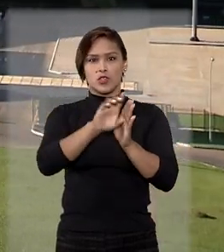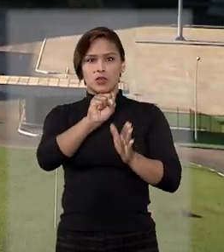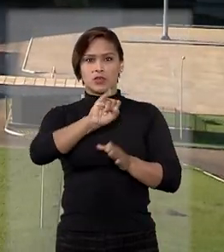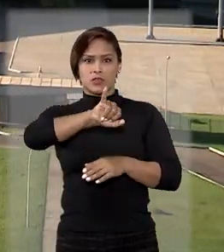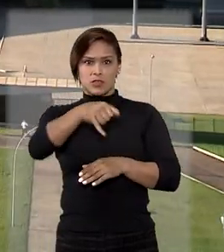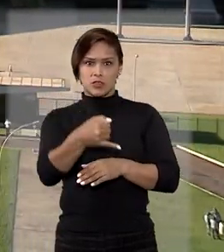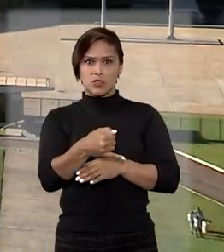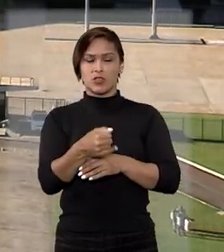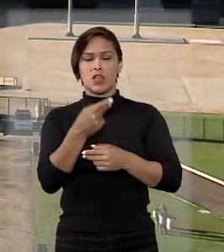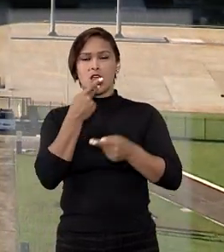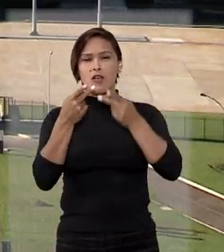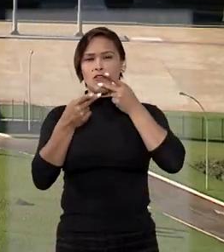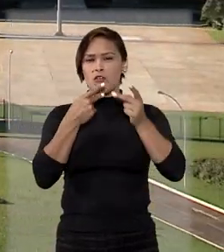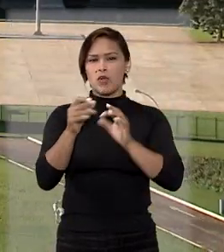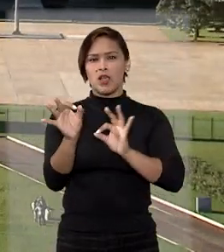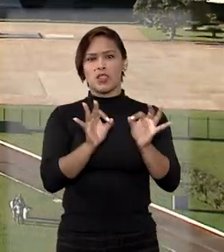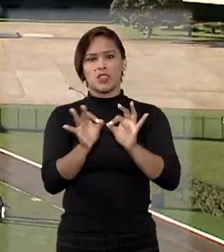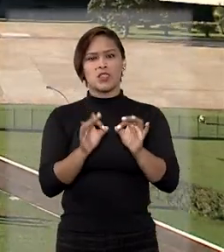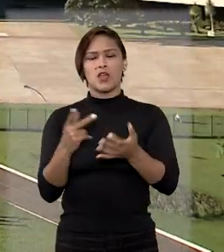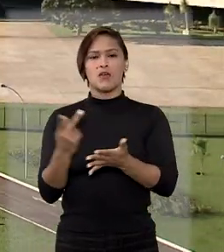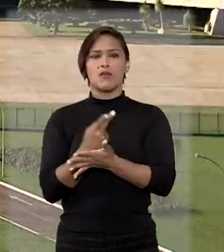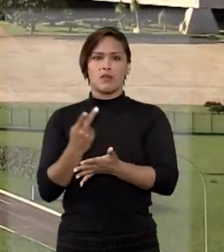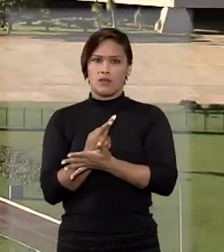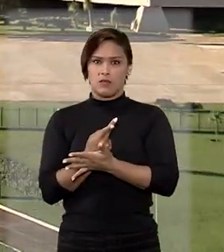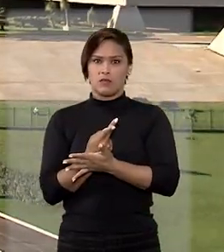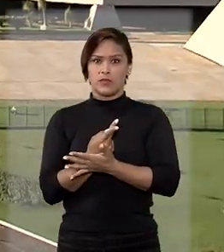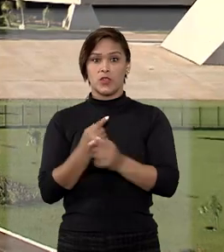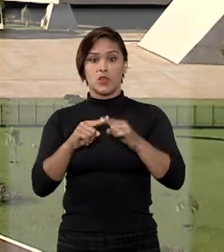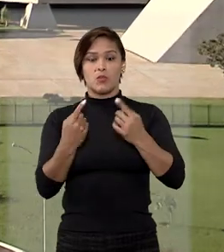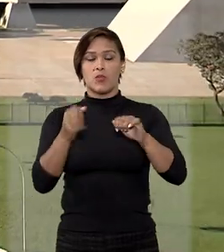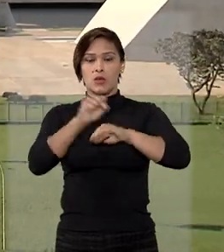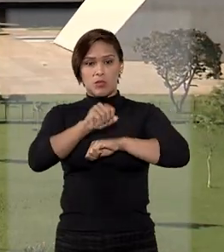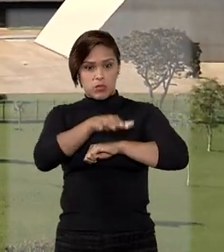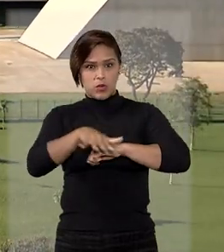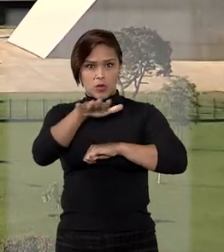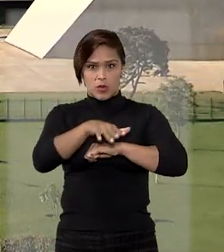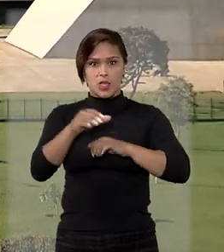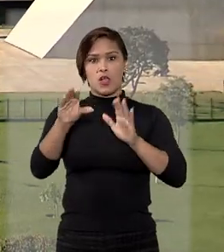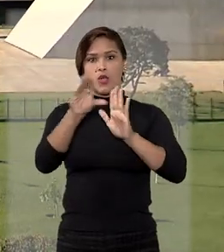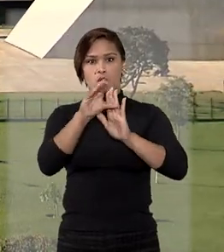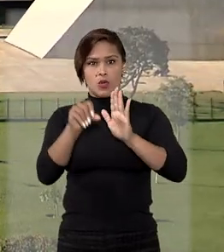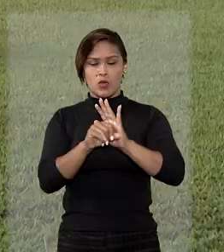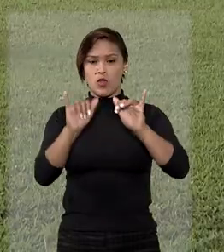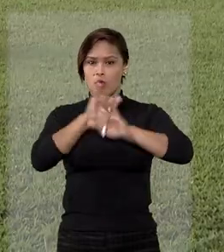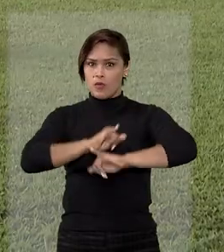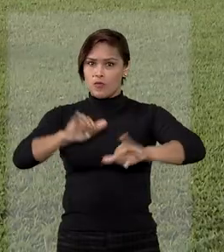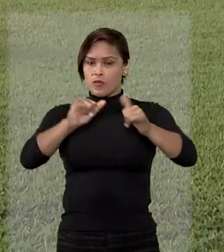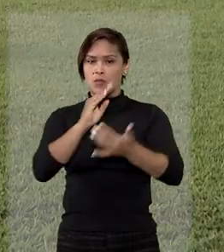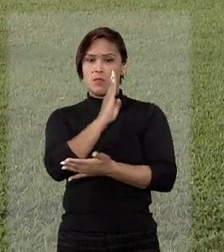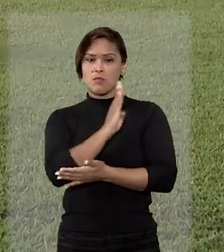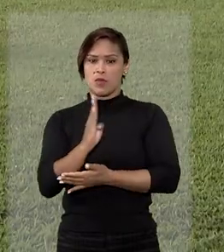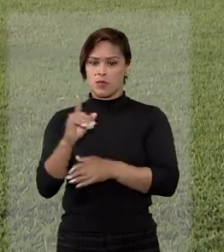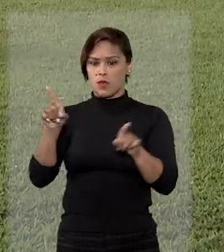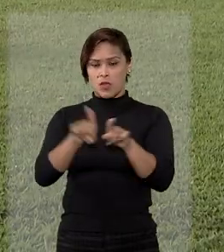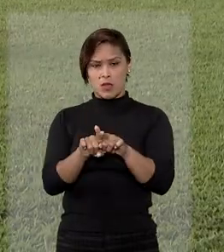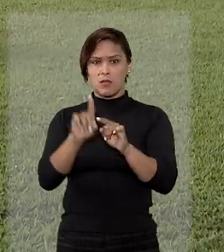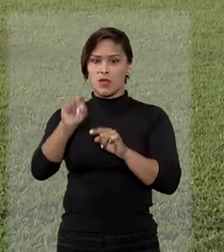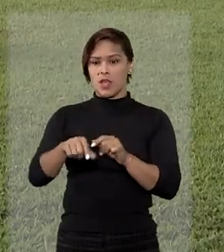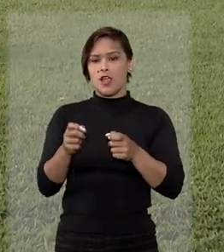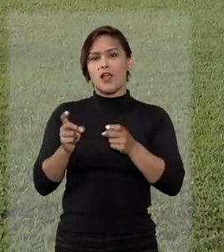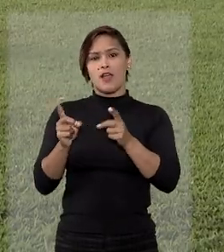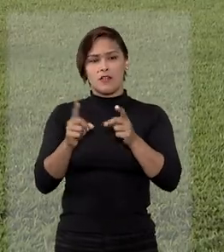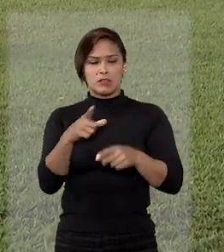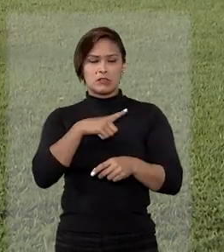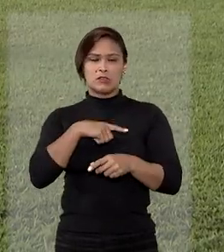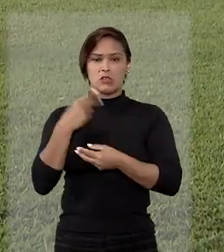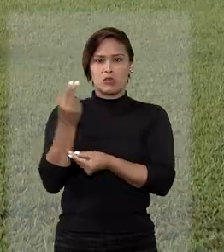então ao STJ, argumentando que não houve ato ilícito, porque para a publicação de conteúdo informativo e bibliográfico, mesmo